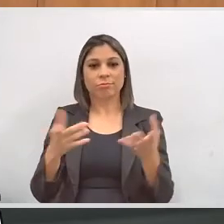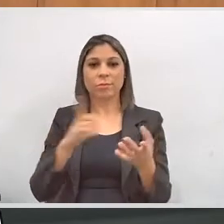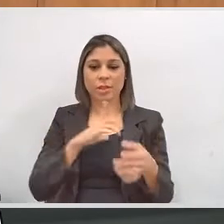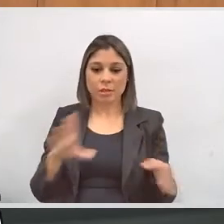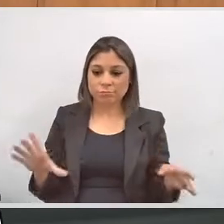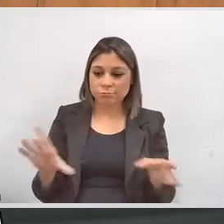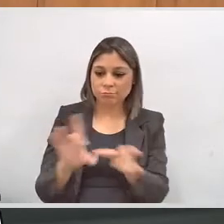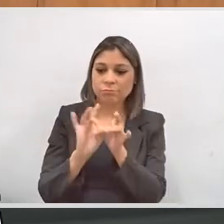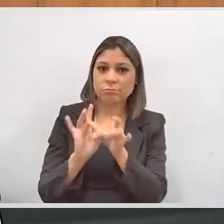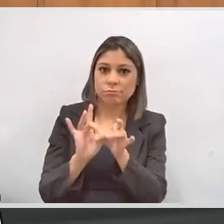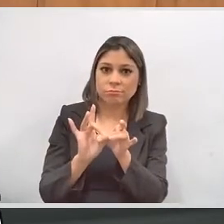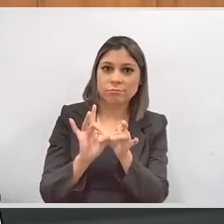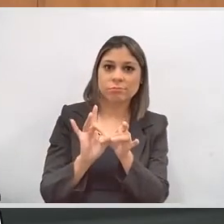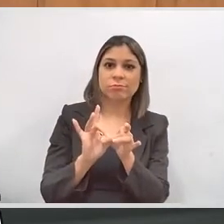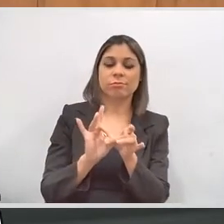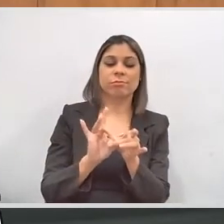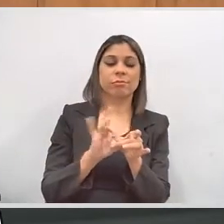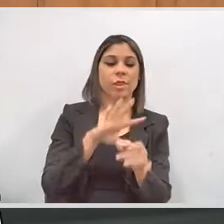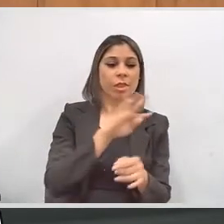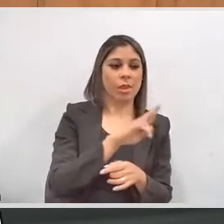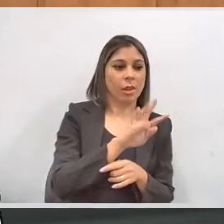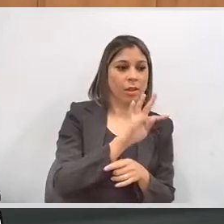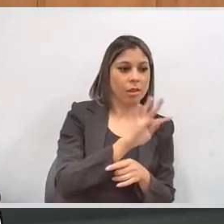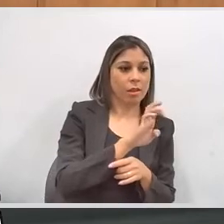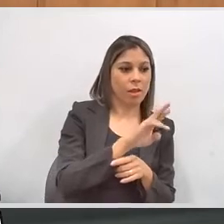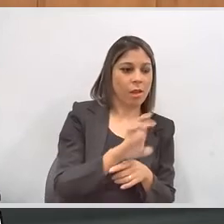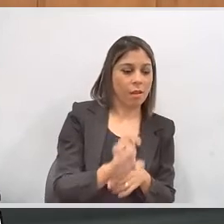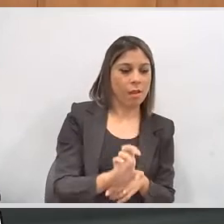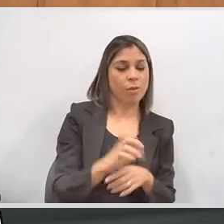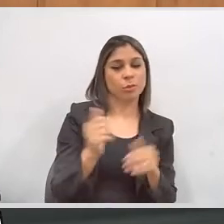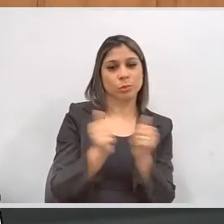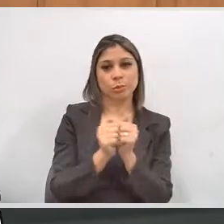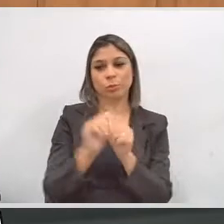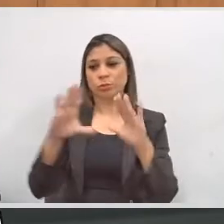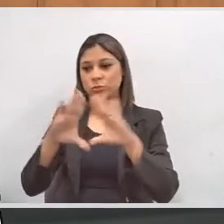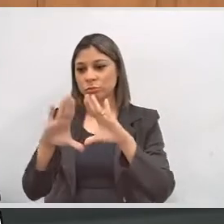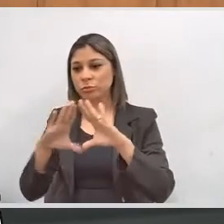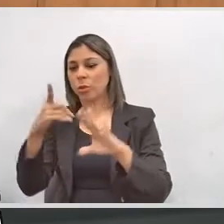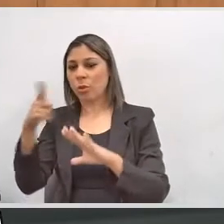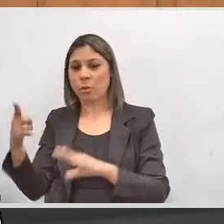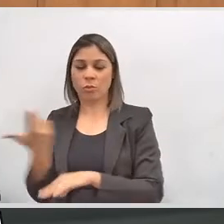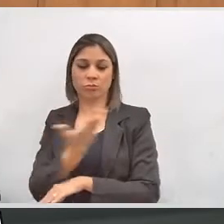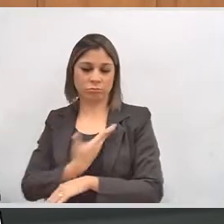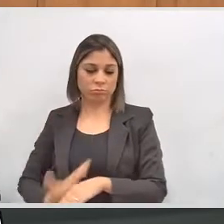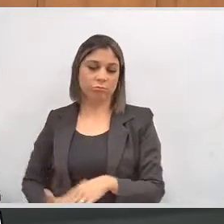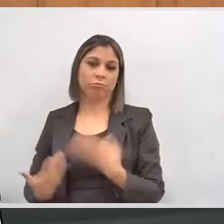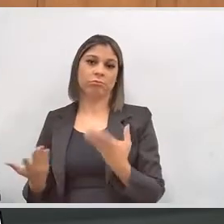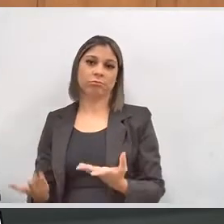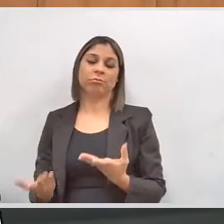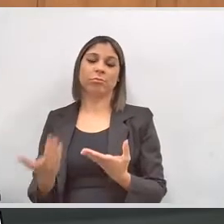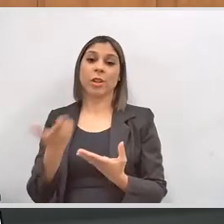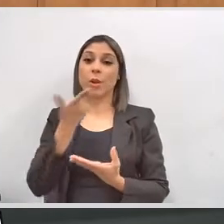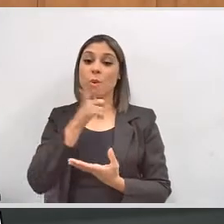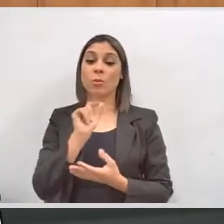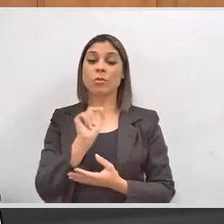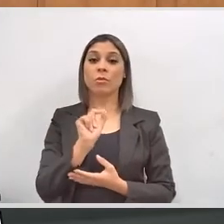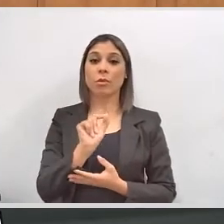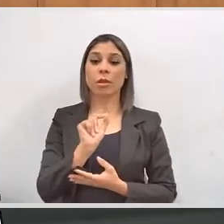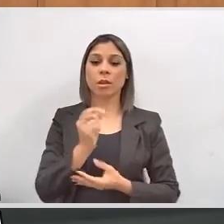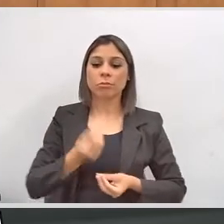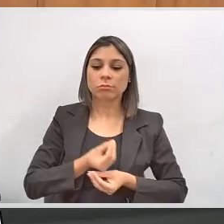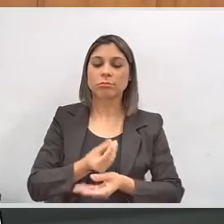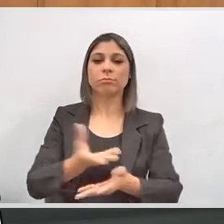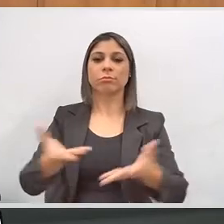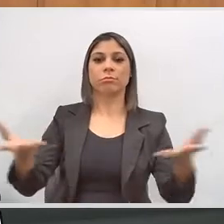promover a união de esforços da justiça eleitoral com a Assembleia e outros entes do poder público para que nós possamos